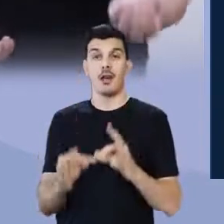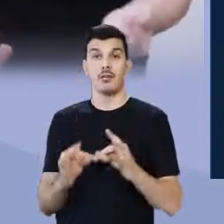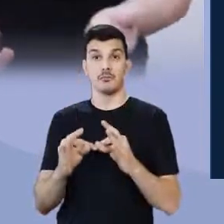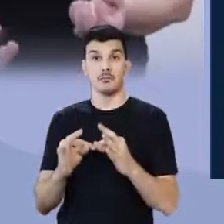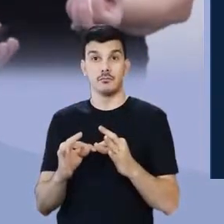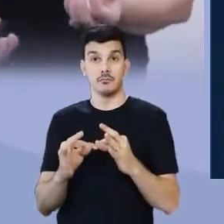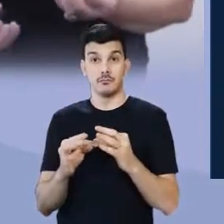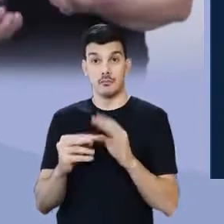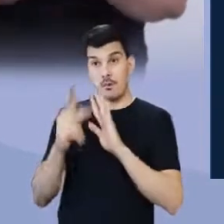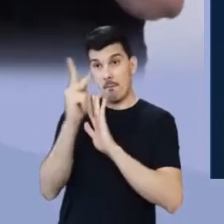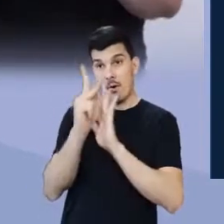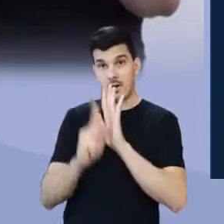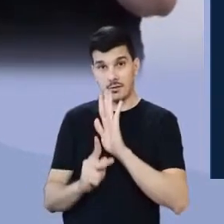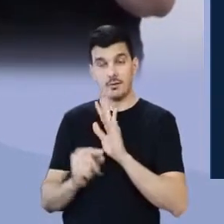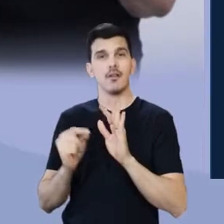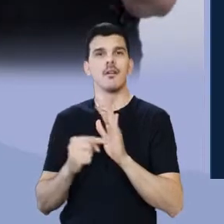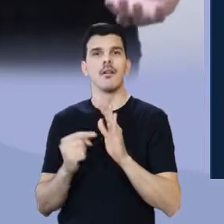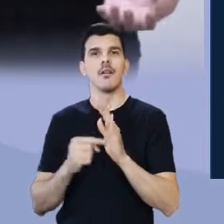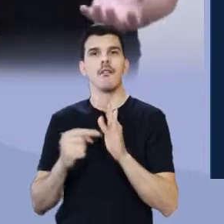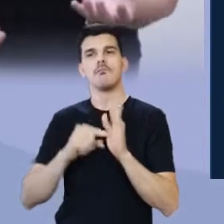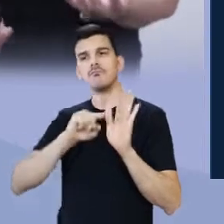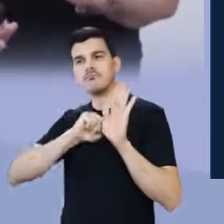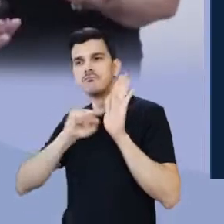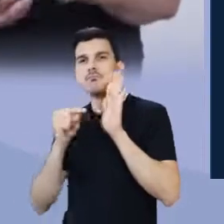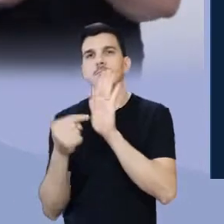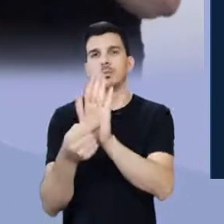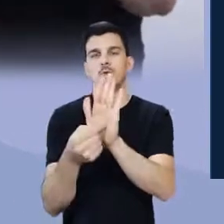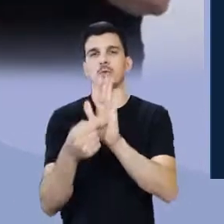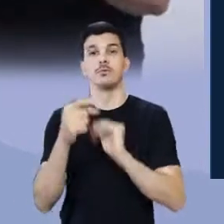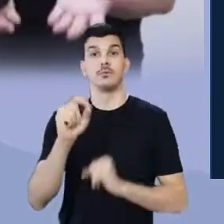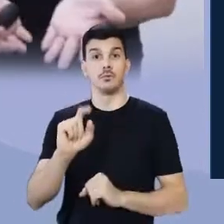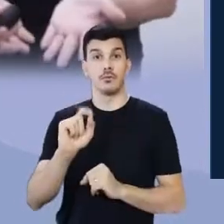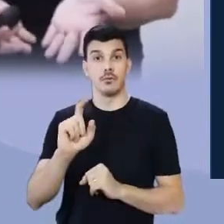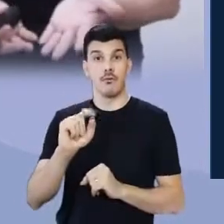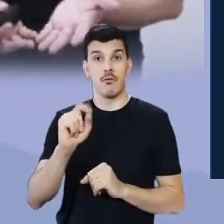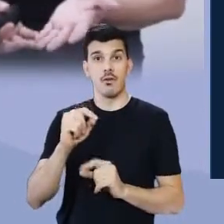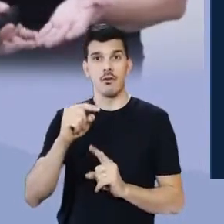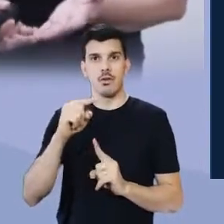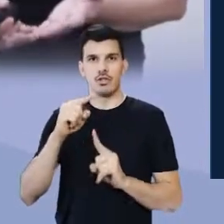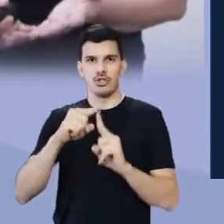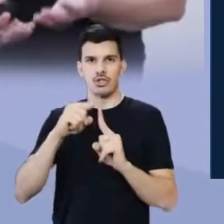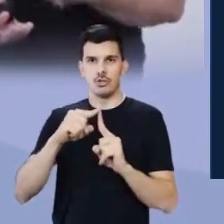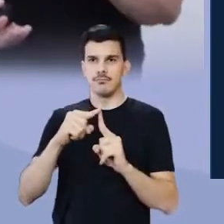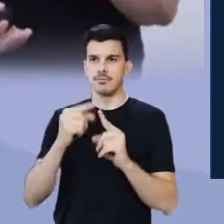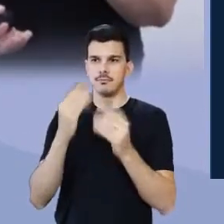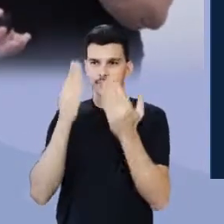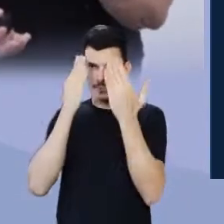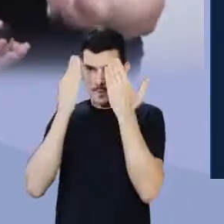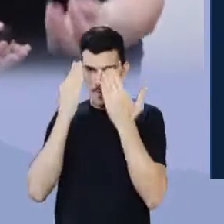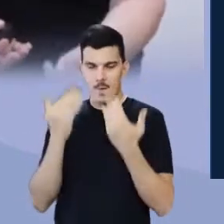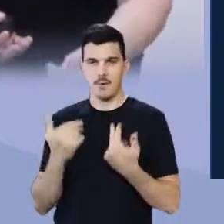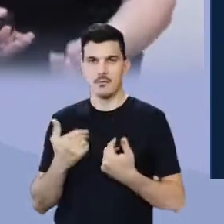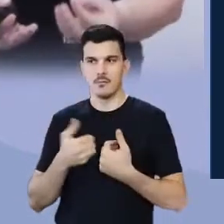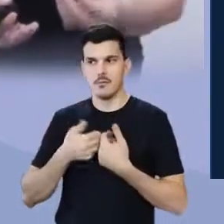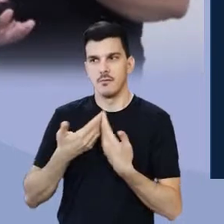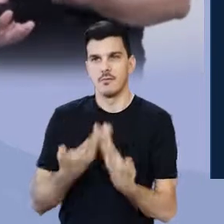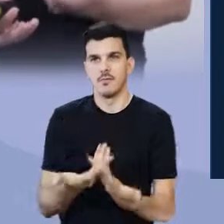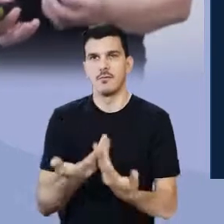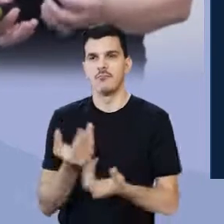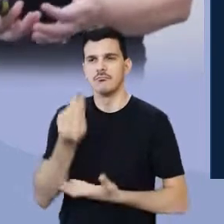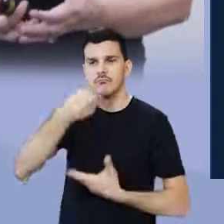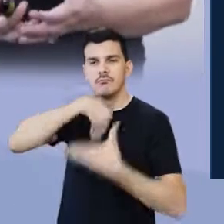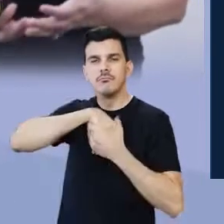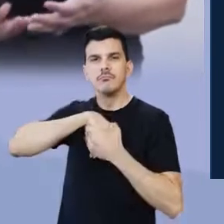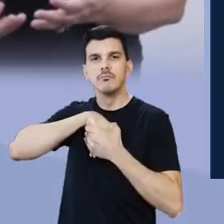intimista com a revelação de tipos psicológicos, revelação da